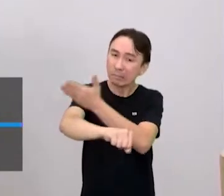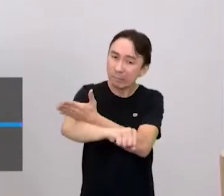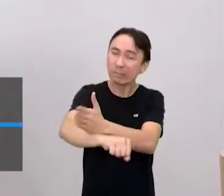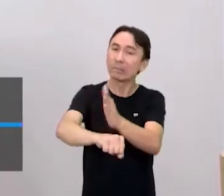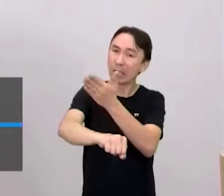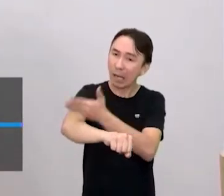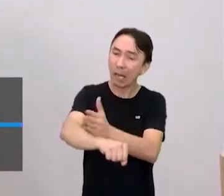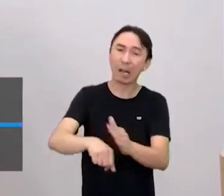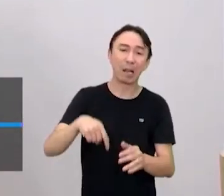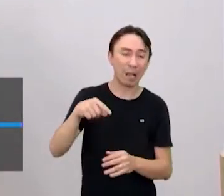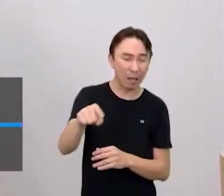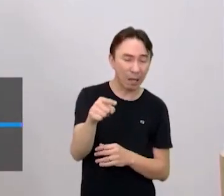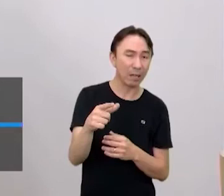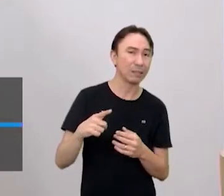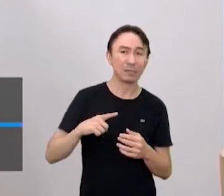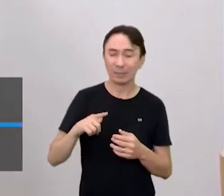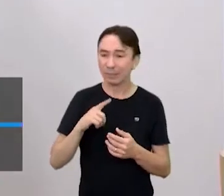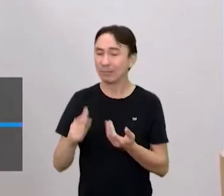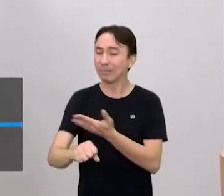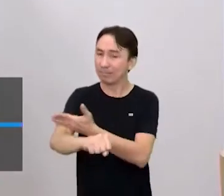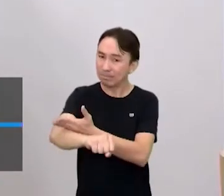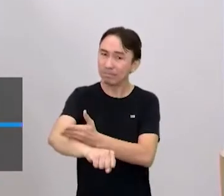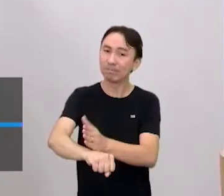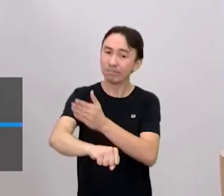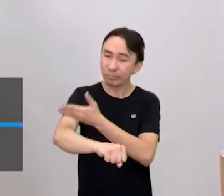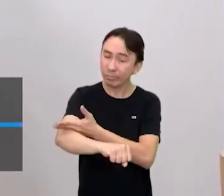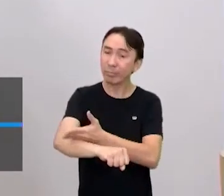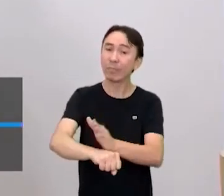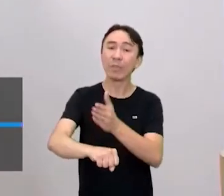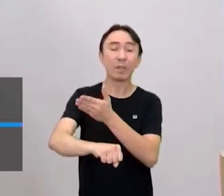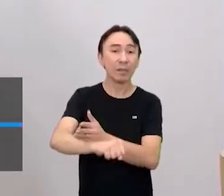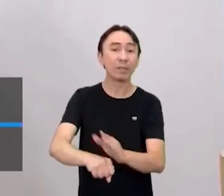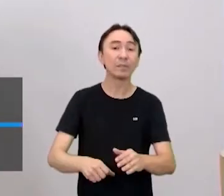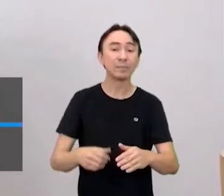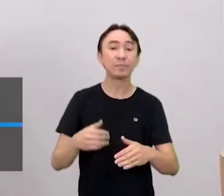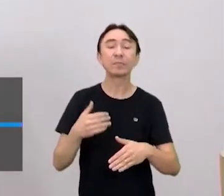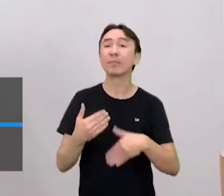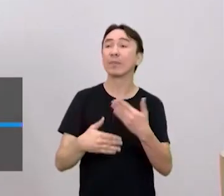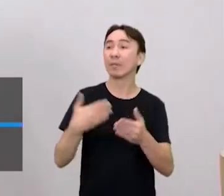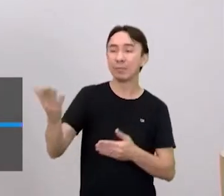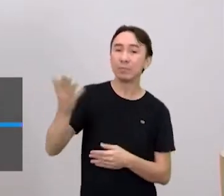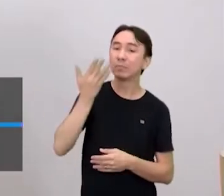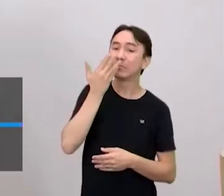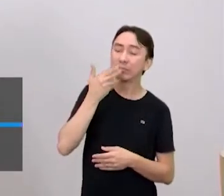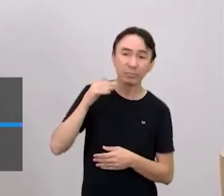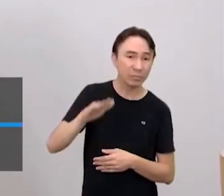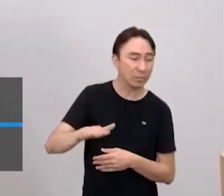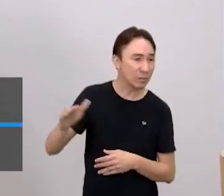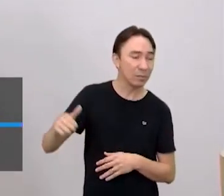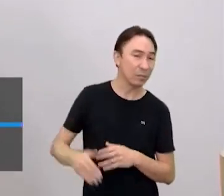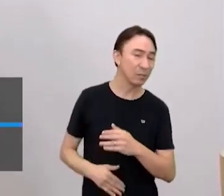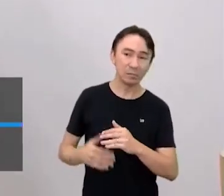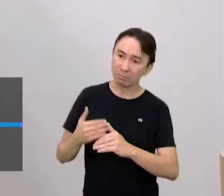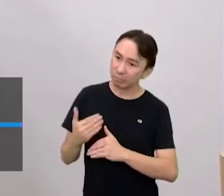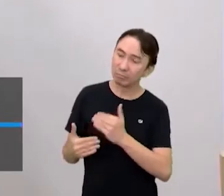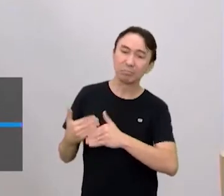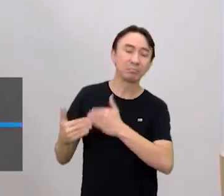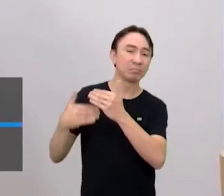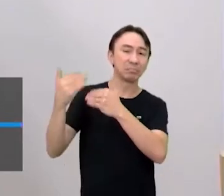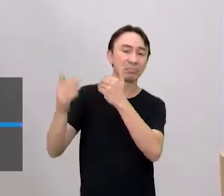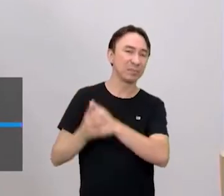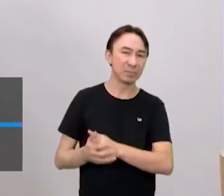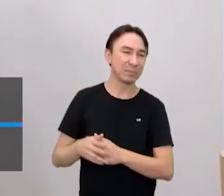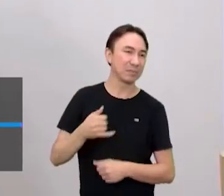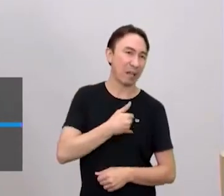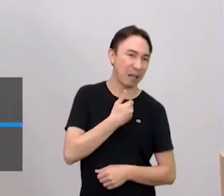centros de treinamento de Muay Thai. E daí, essas crianças, elas se desenvolvem e tal, com menos